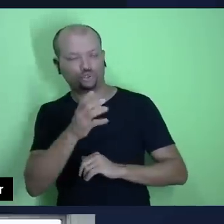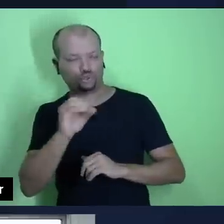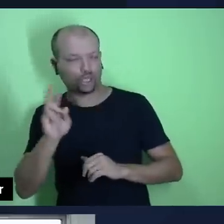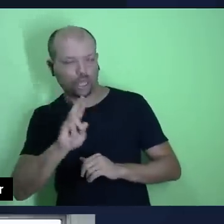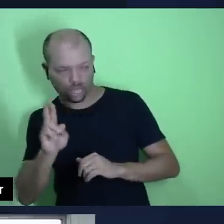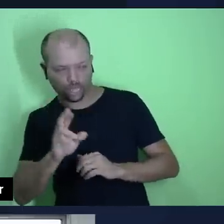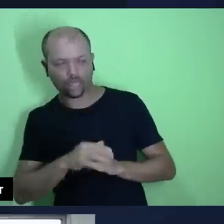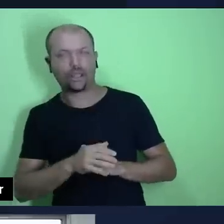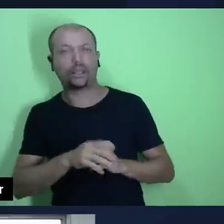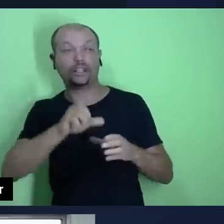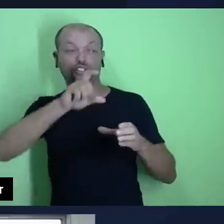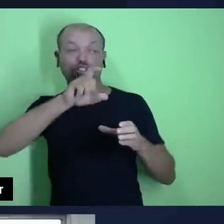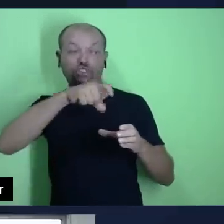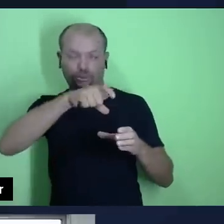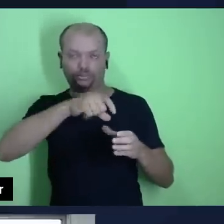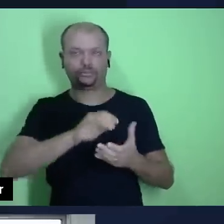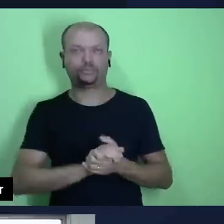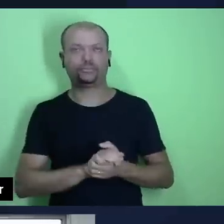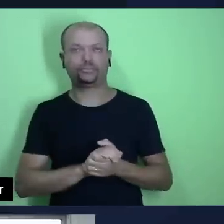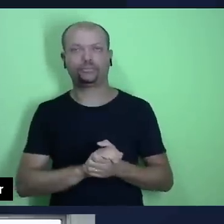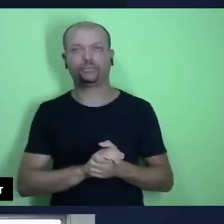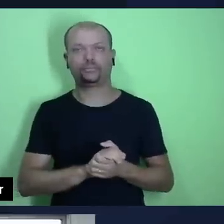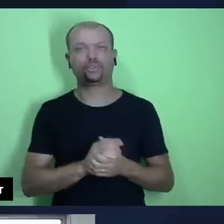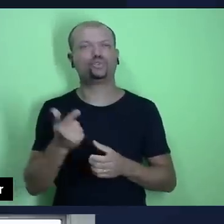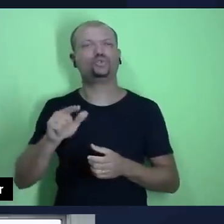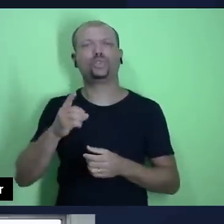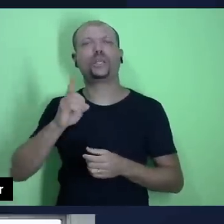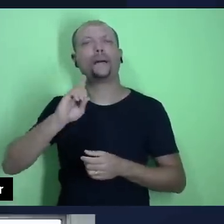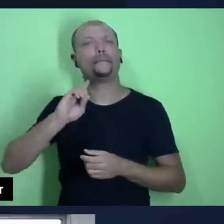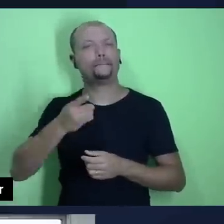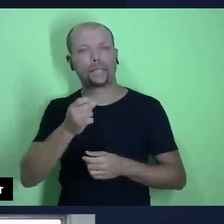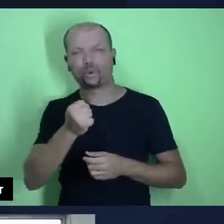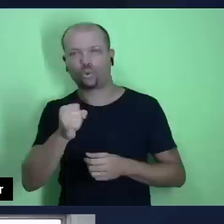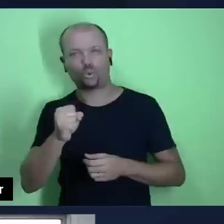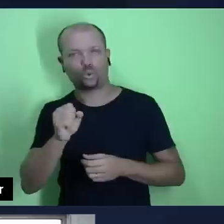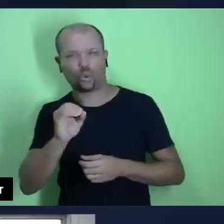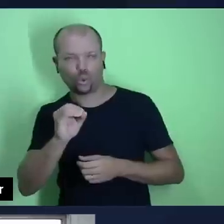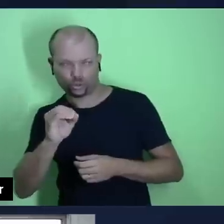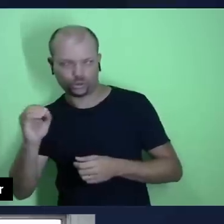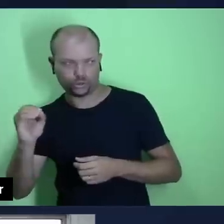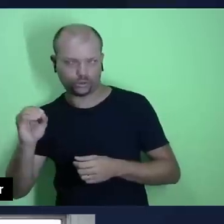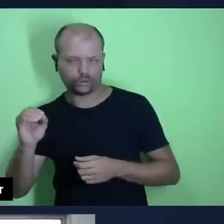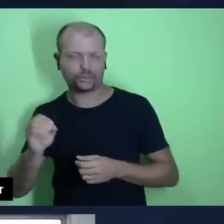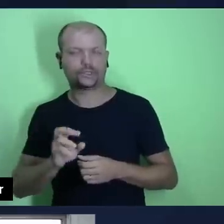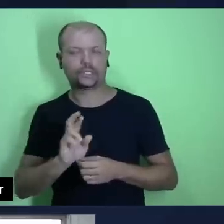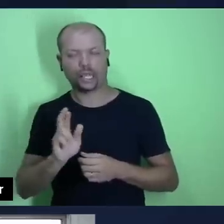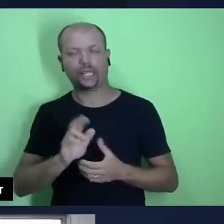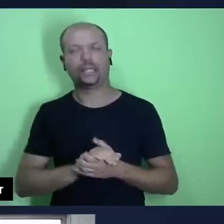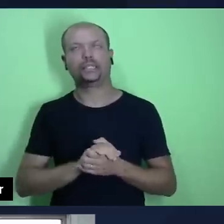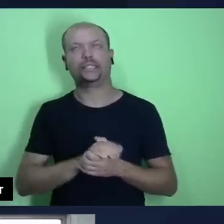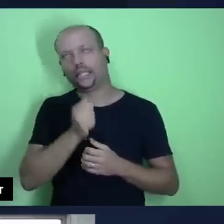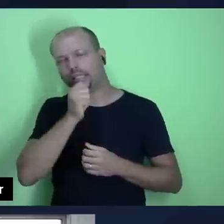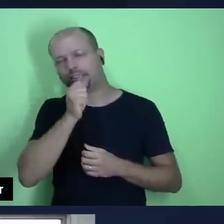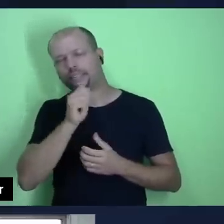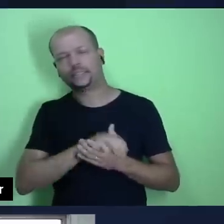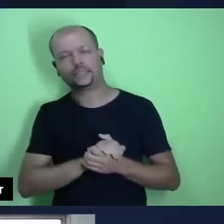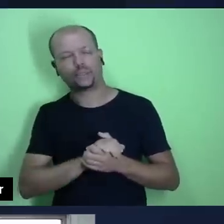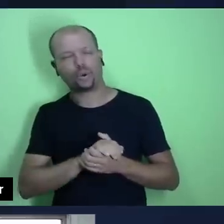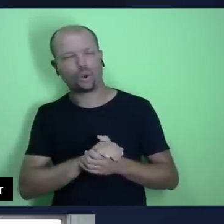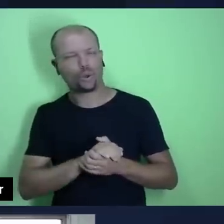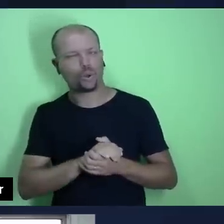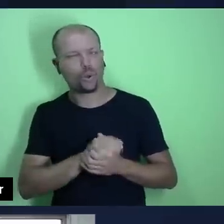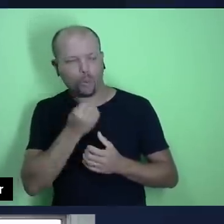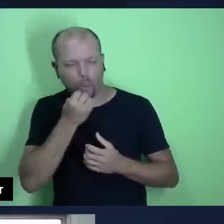que é o meu dízimo. Dos outros mil e oitocentos que sobram, ou seja, os noventa por cento, o ideal seria que eu